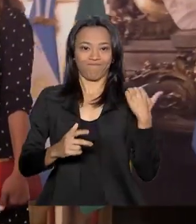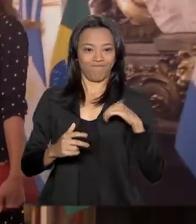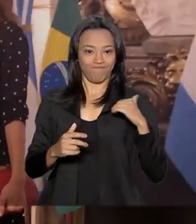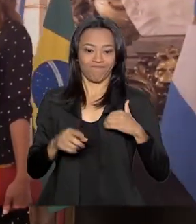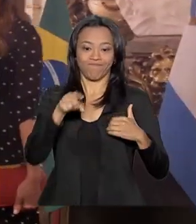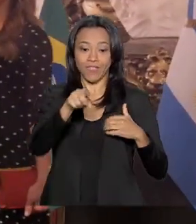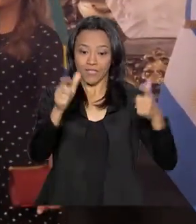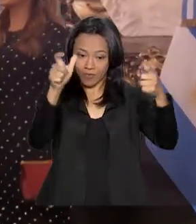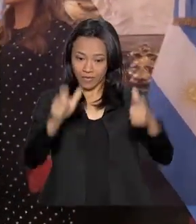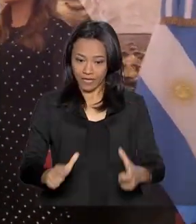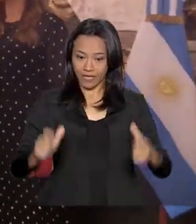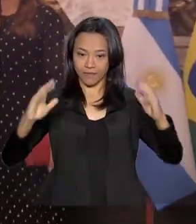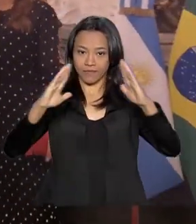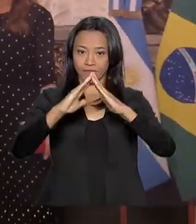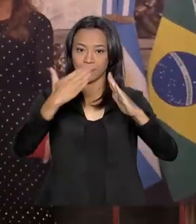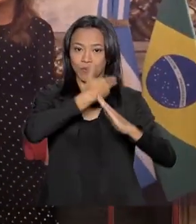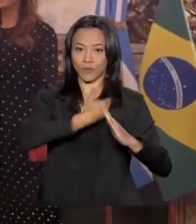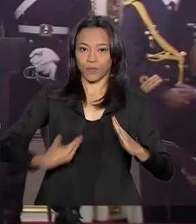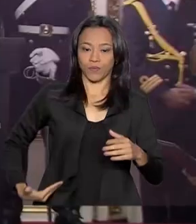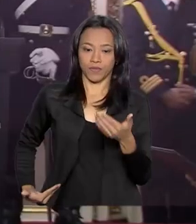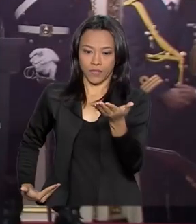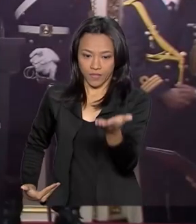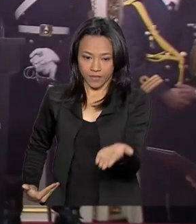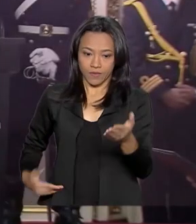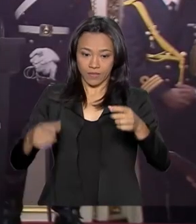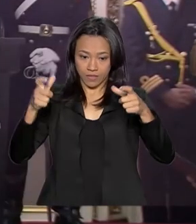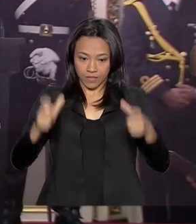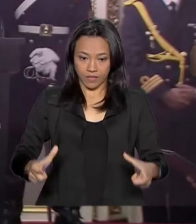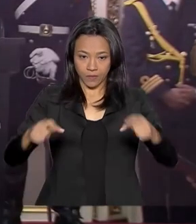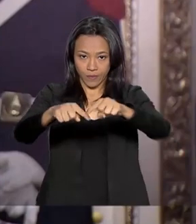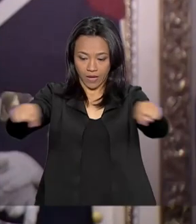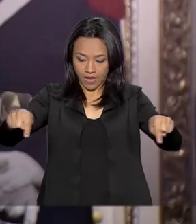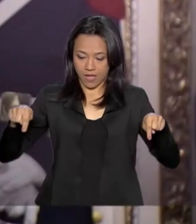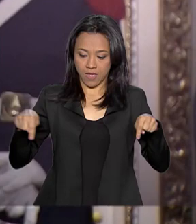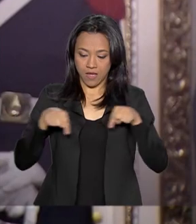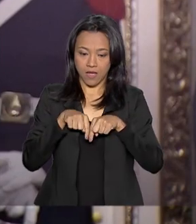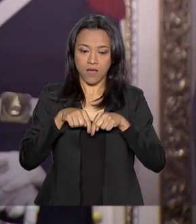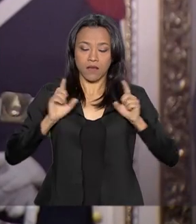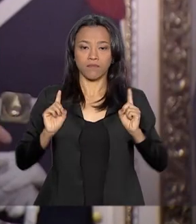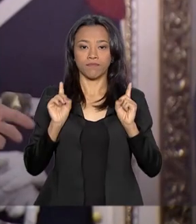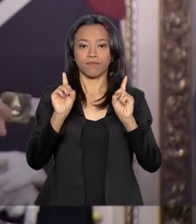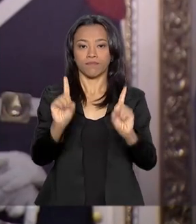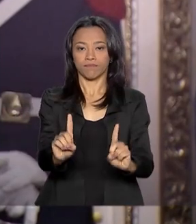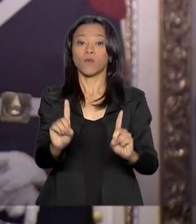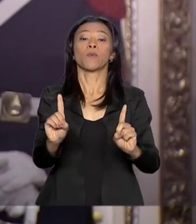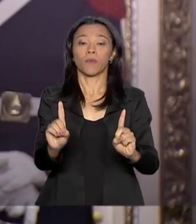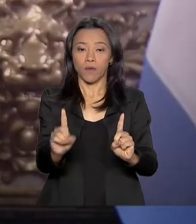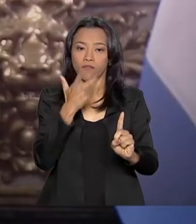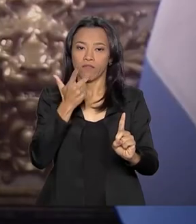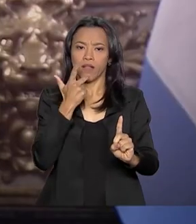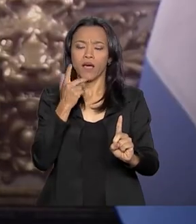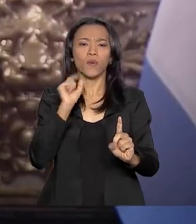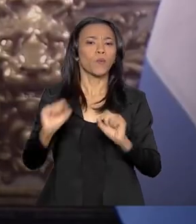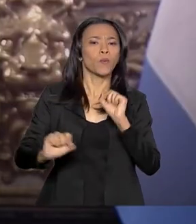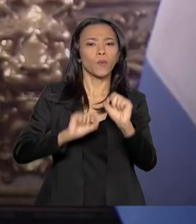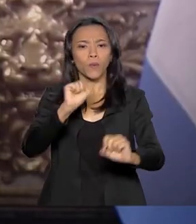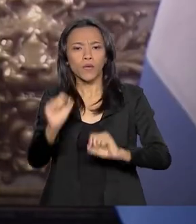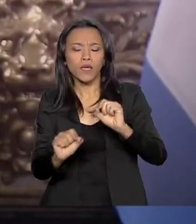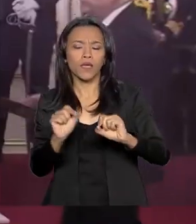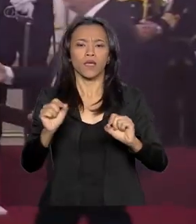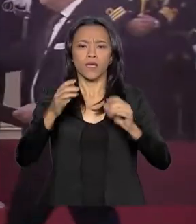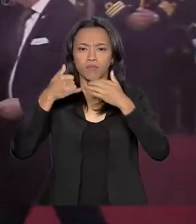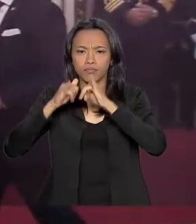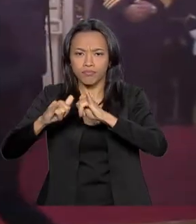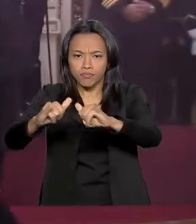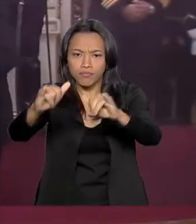o palácio do governo argentino. No Salão Branco, os chefes de Estado anunciaram intercâmbio de energia elétrica